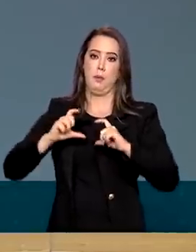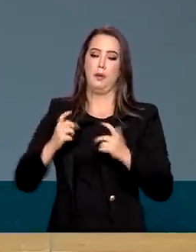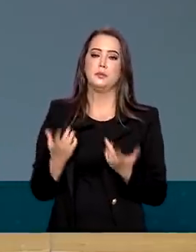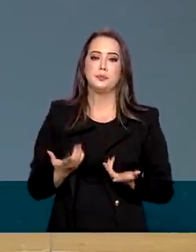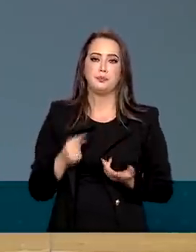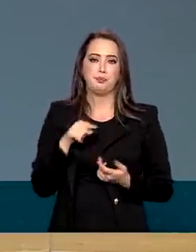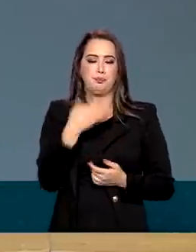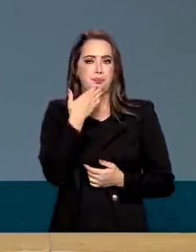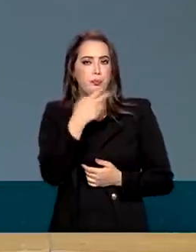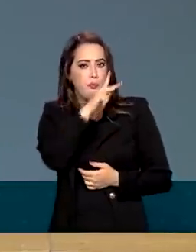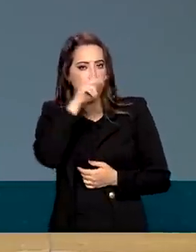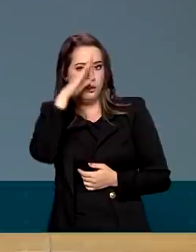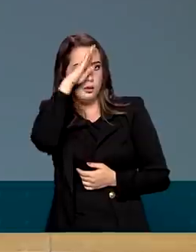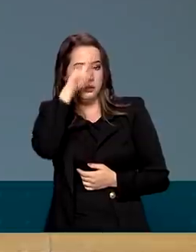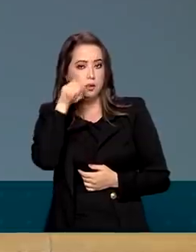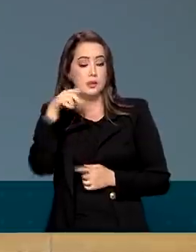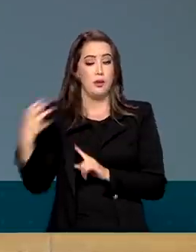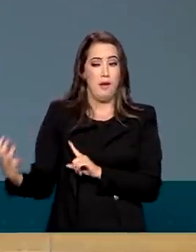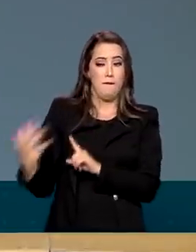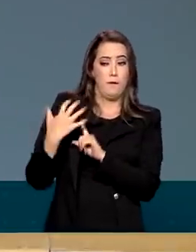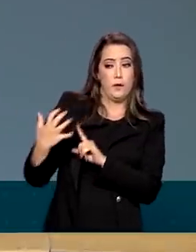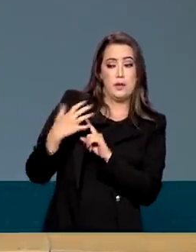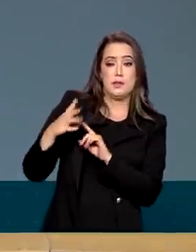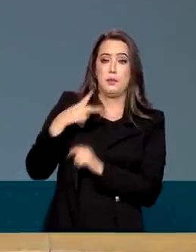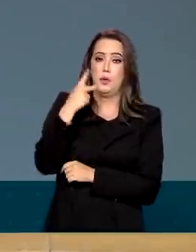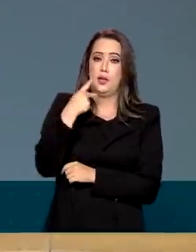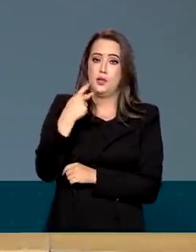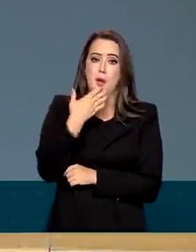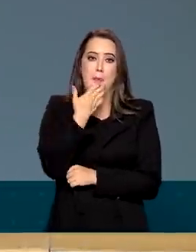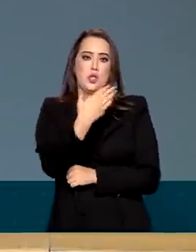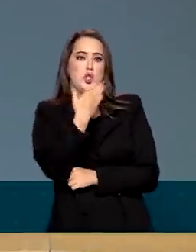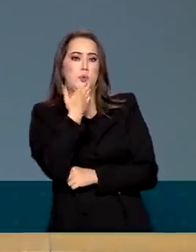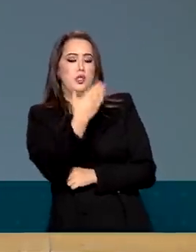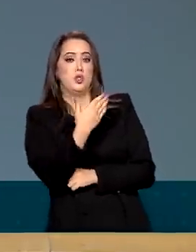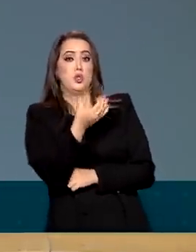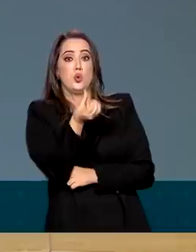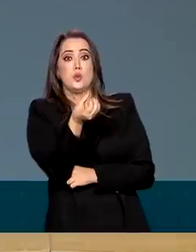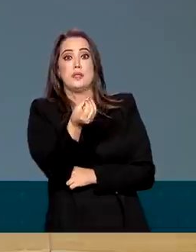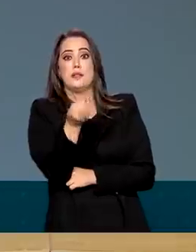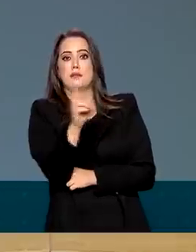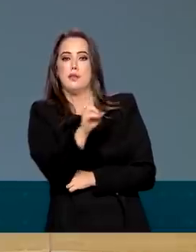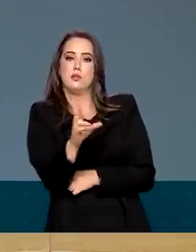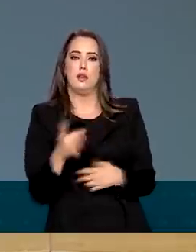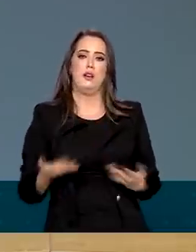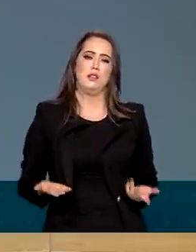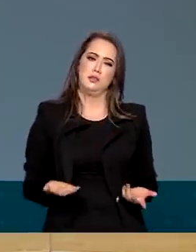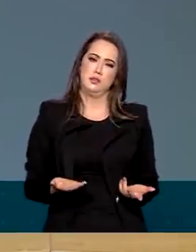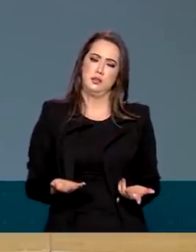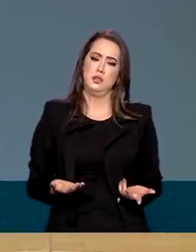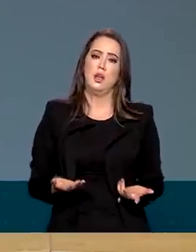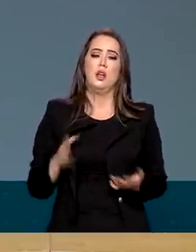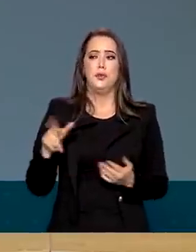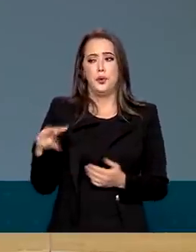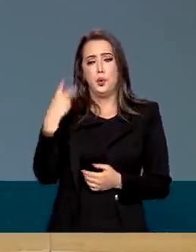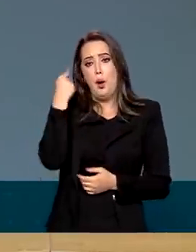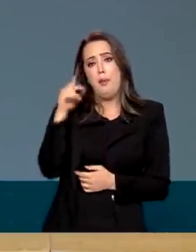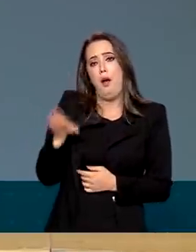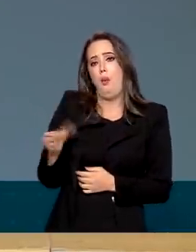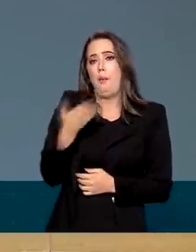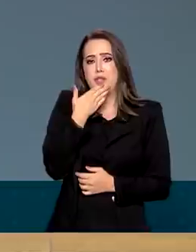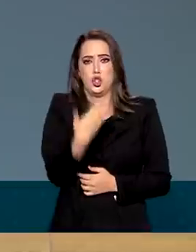presidente, essa foi a pressão, a ala política estava pedindo muito mais, está pedindo 600. E é natural.